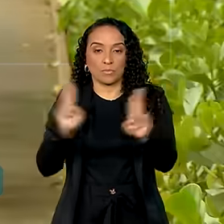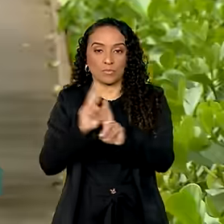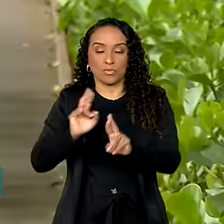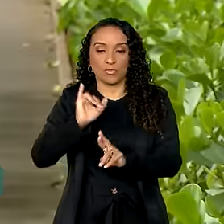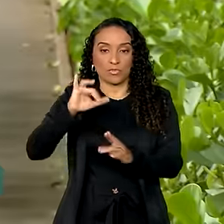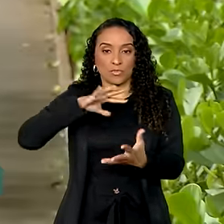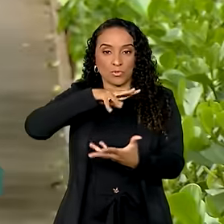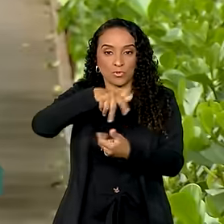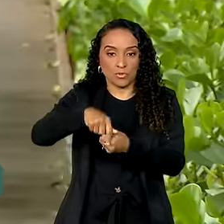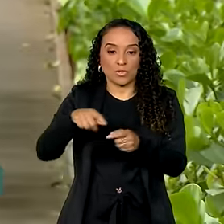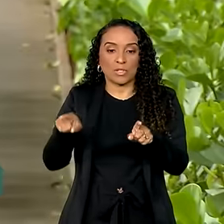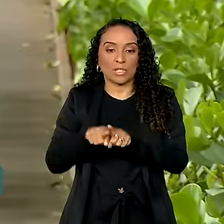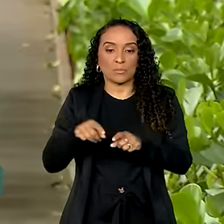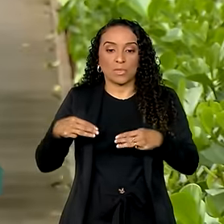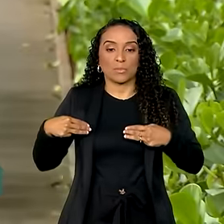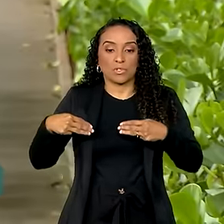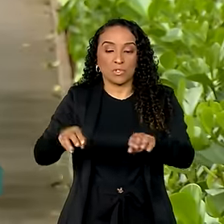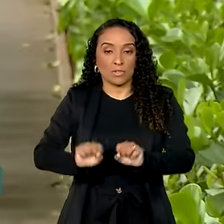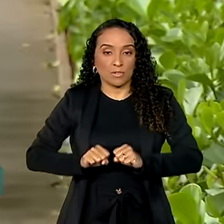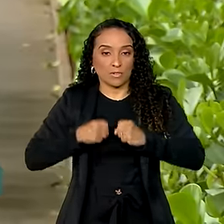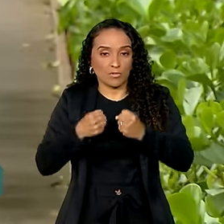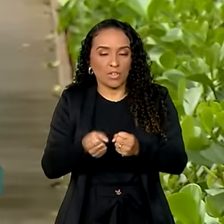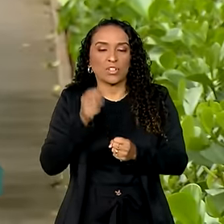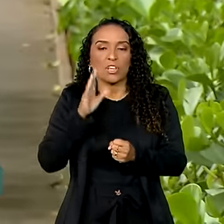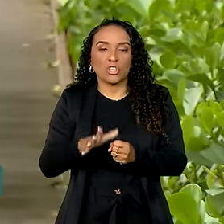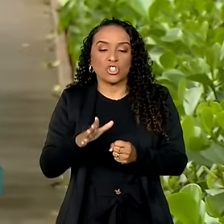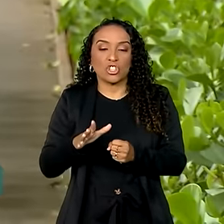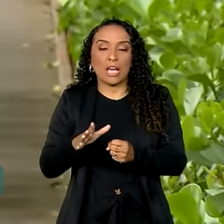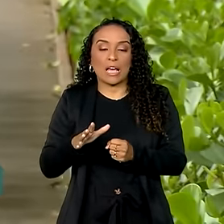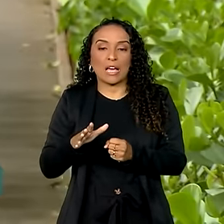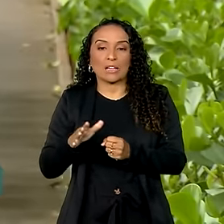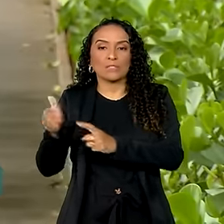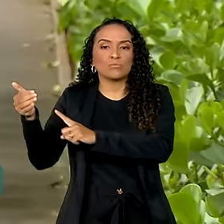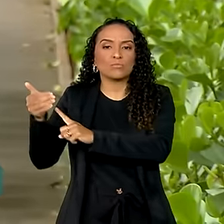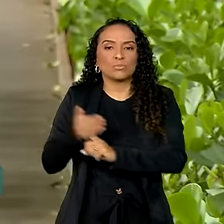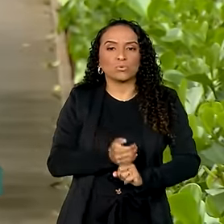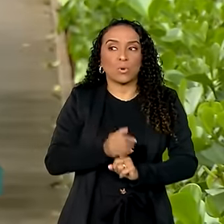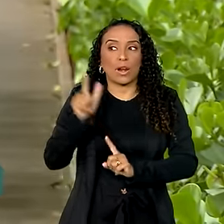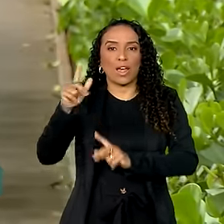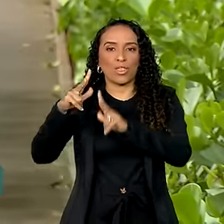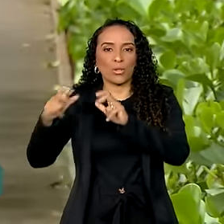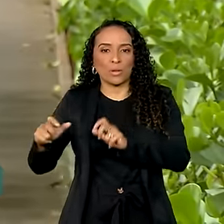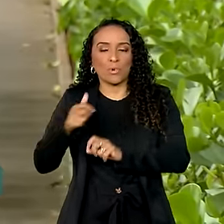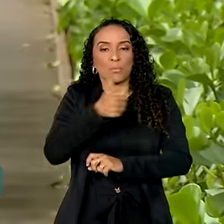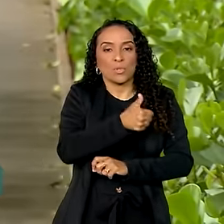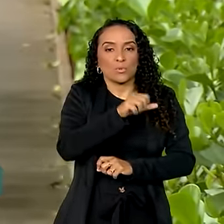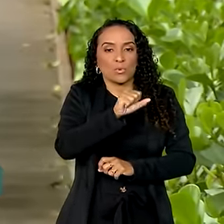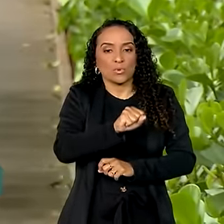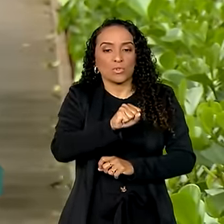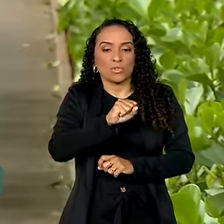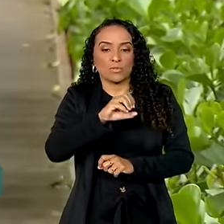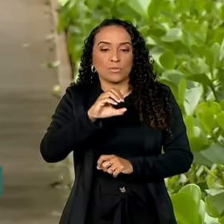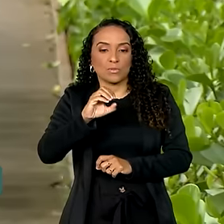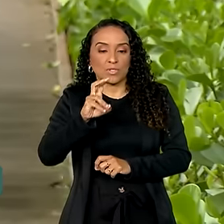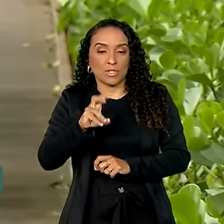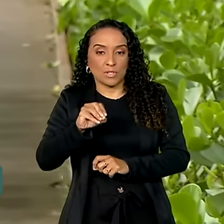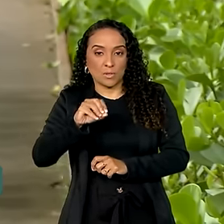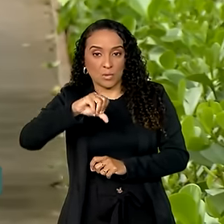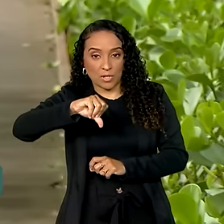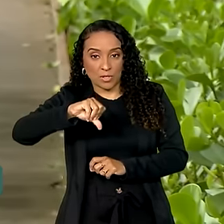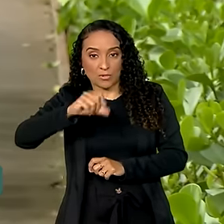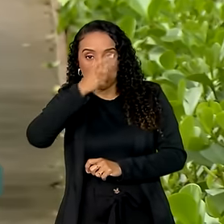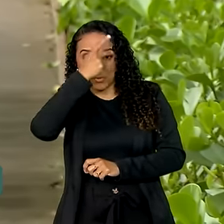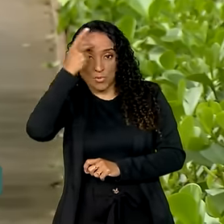Exteriores e o Ministério da Defesa, já foram resgatadas do Líbano 1.859